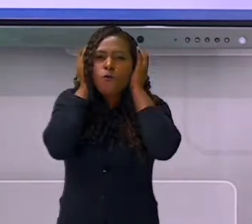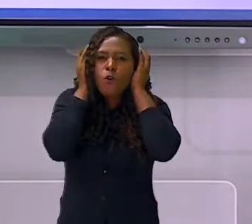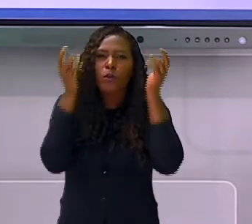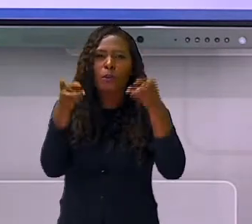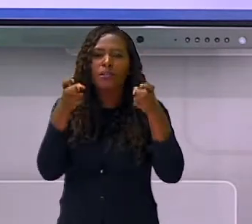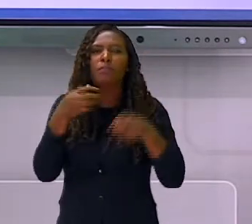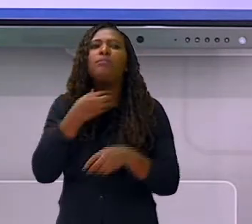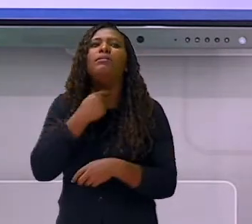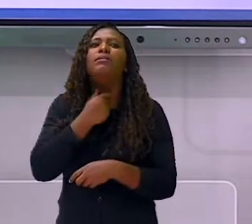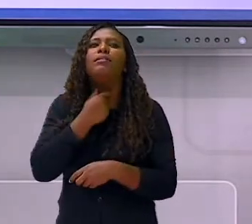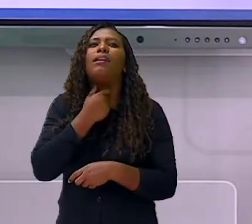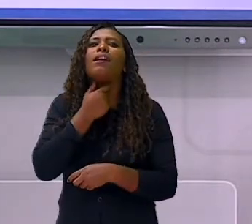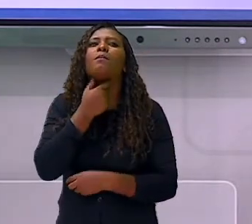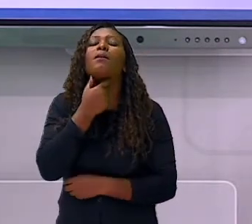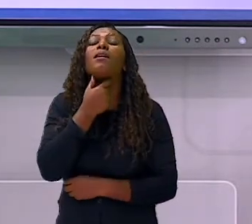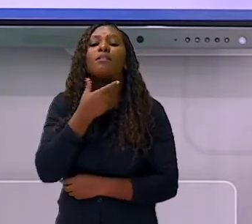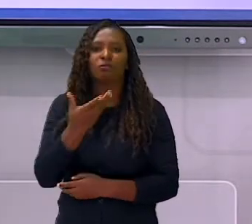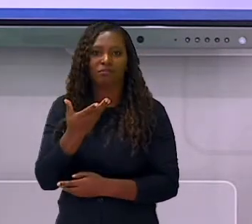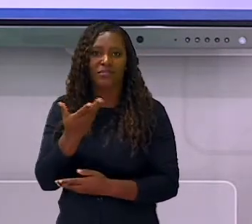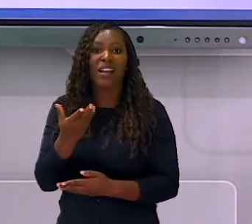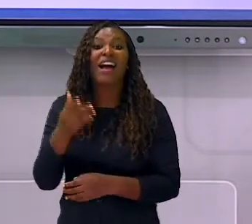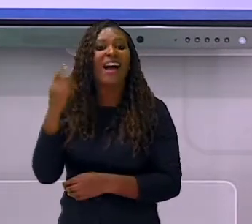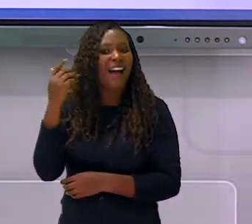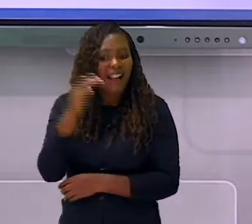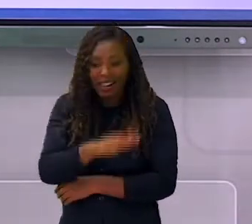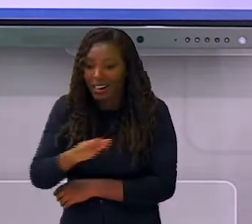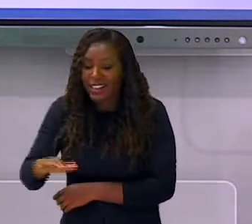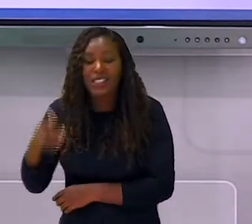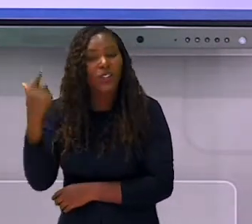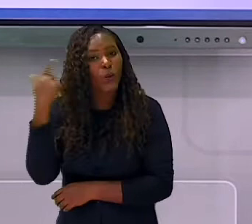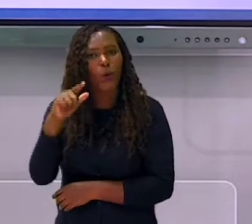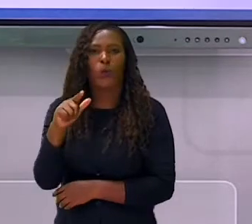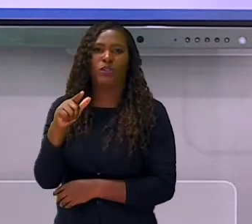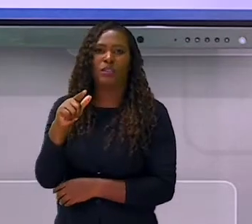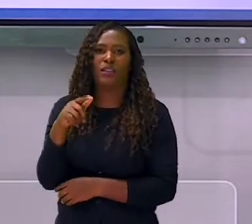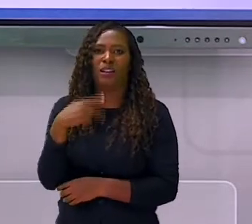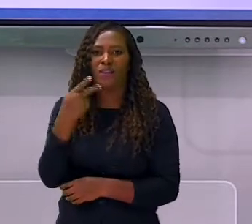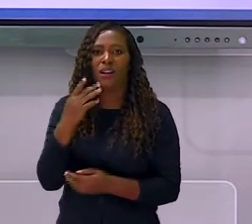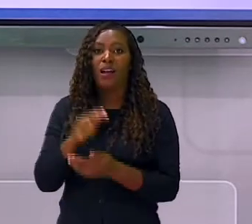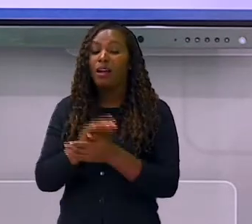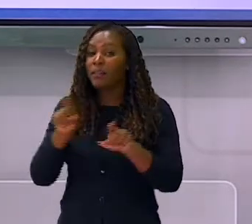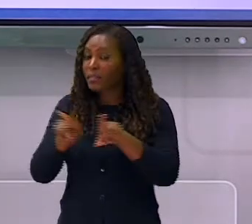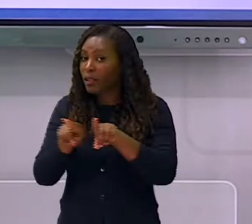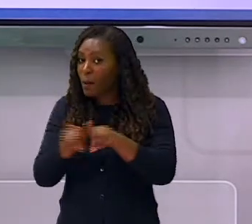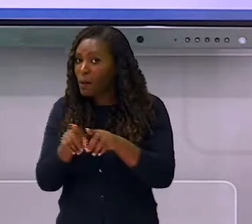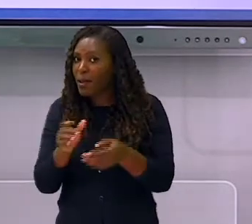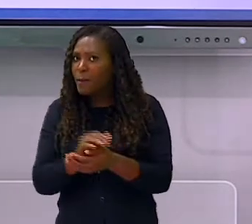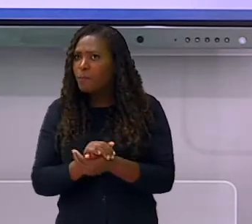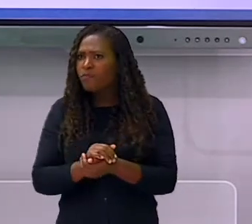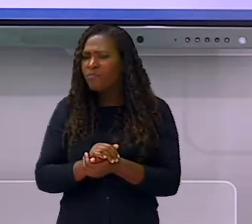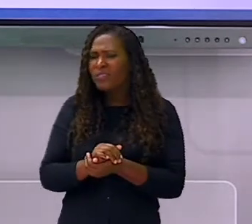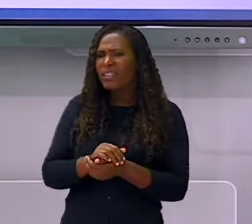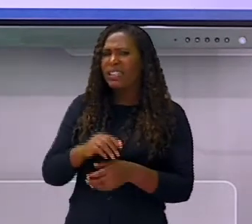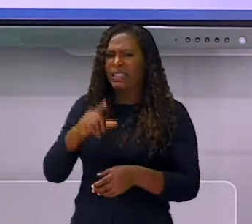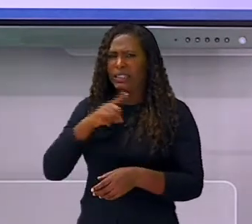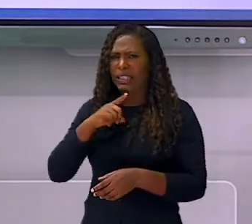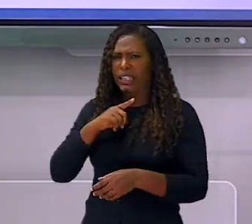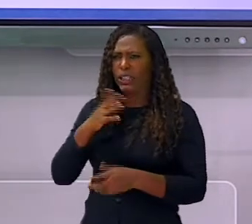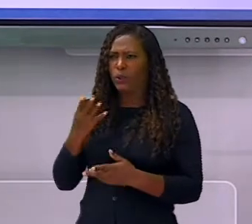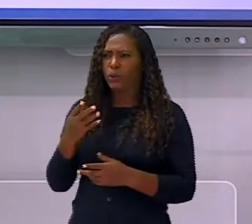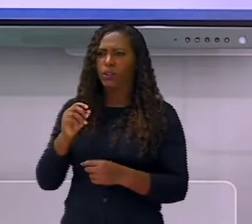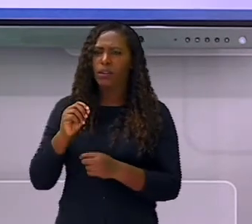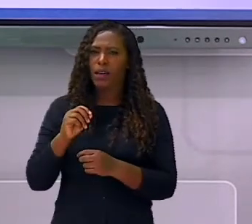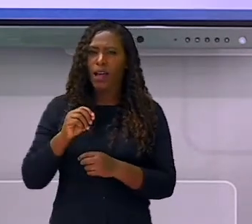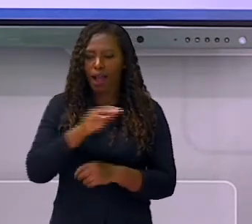Agora, essas crianças não conseguem elaborar um mapa mental entre os sons que ela ouve e